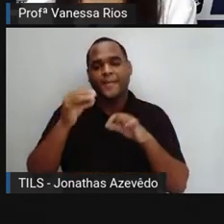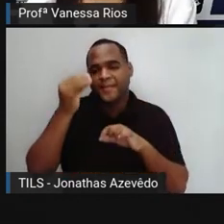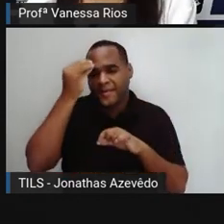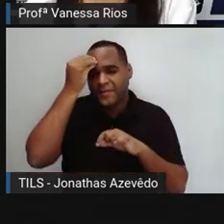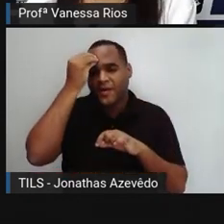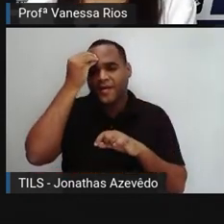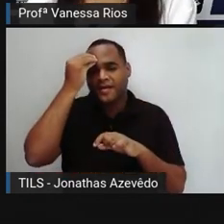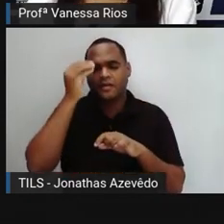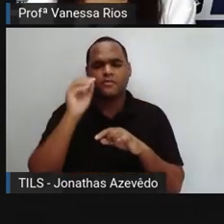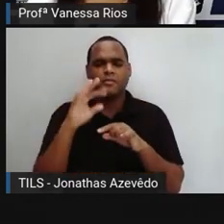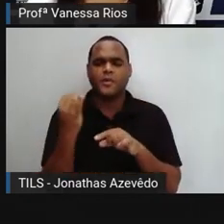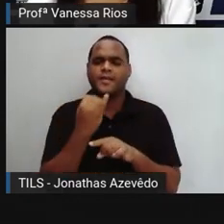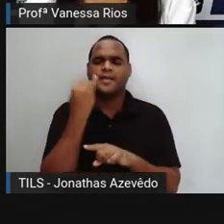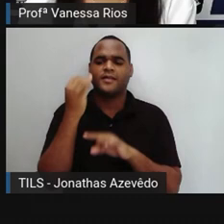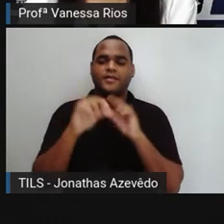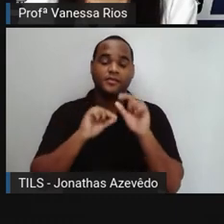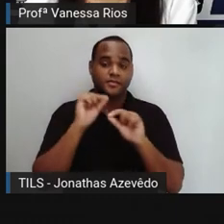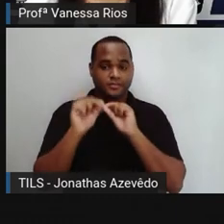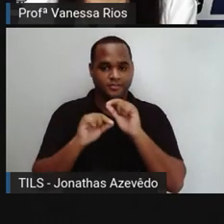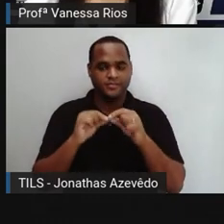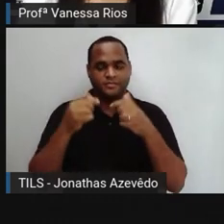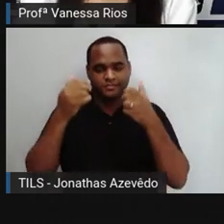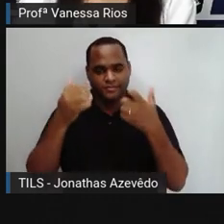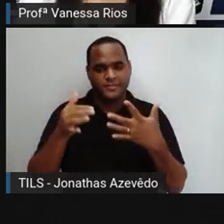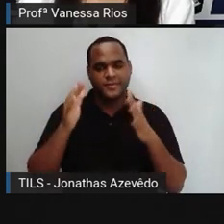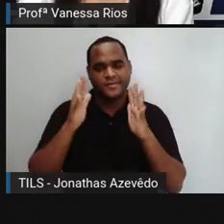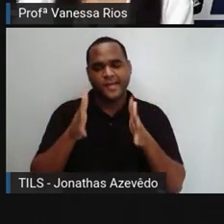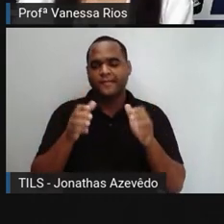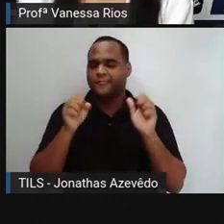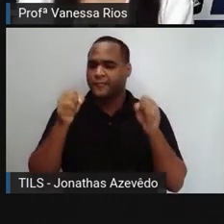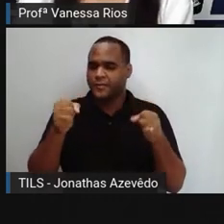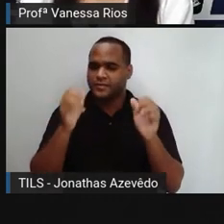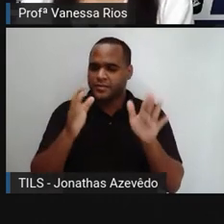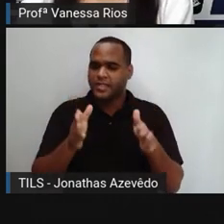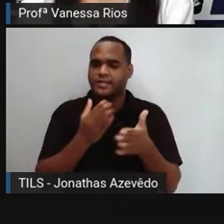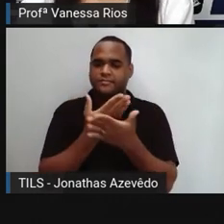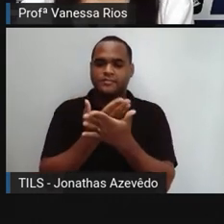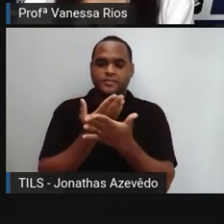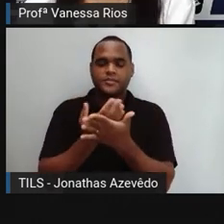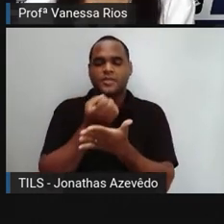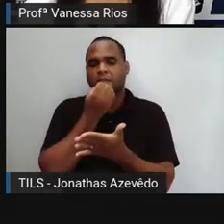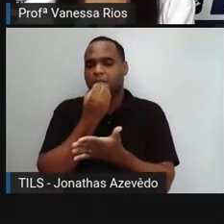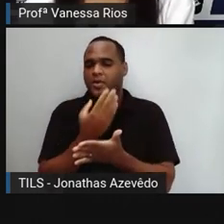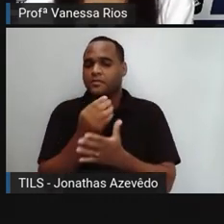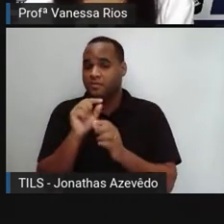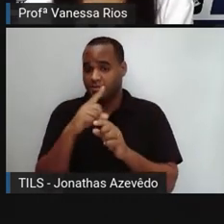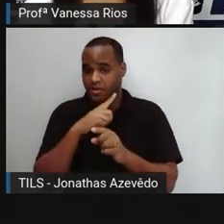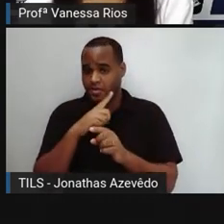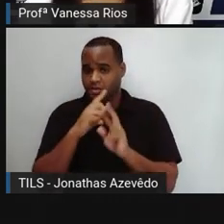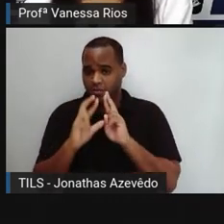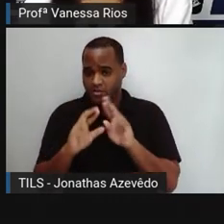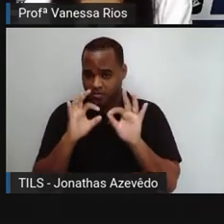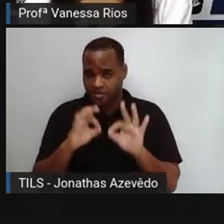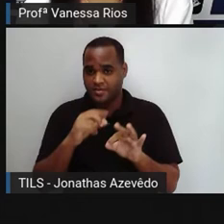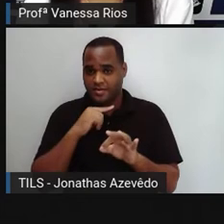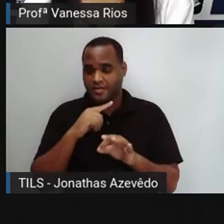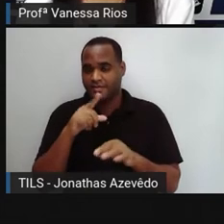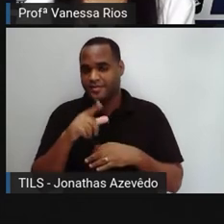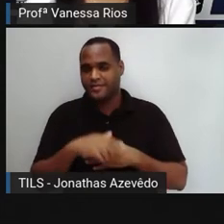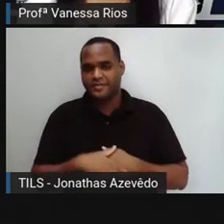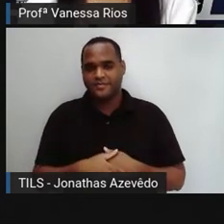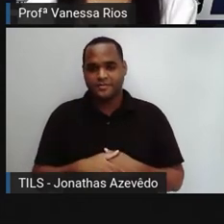como memória? Diante do que a gente já estudou, você teria aí a resposta para isso? Olhem só.